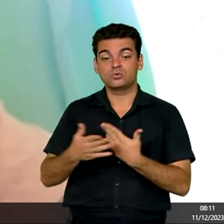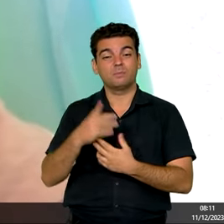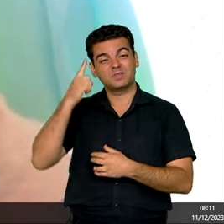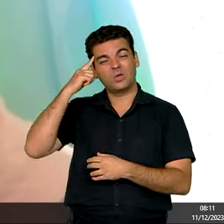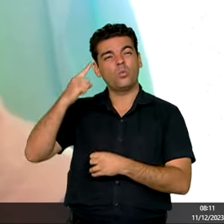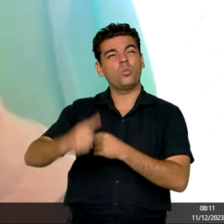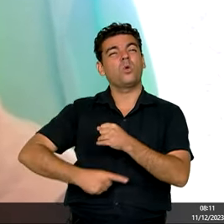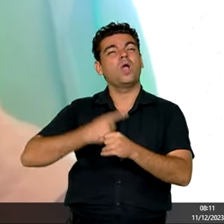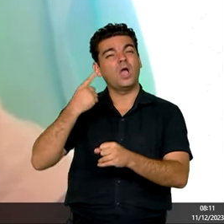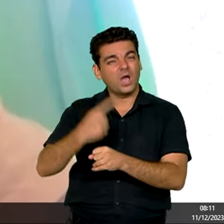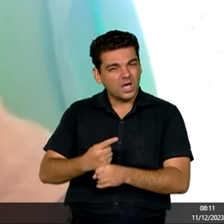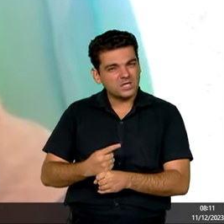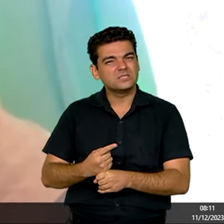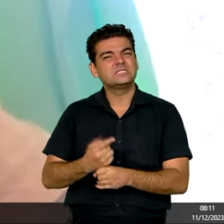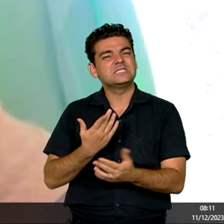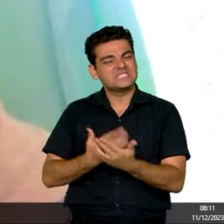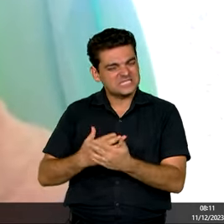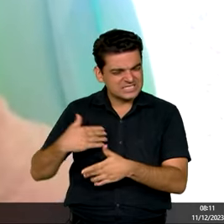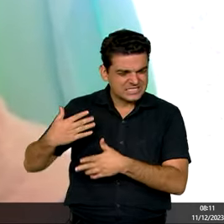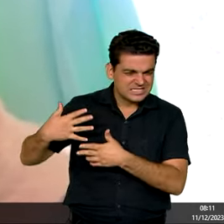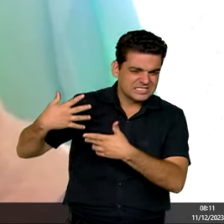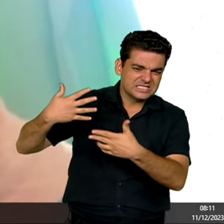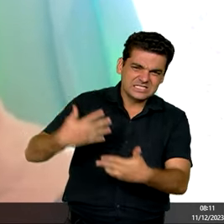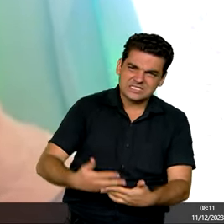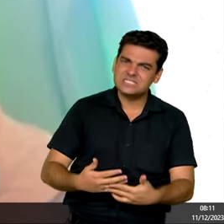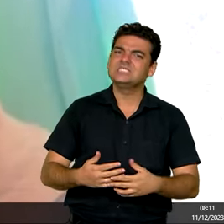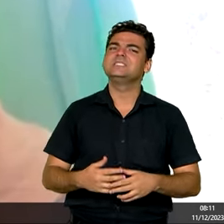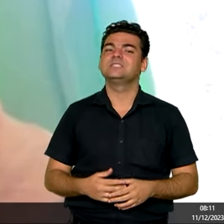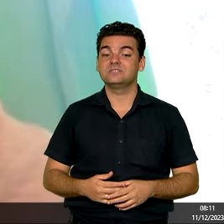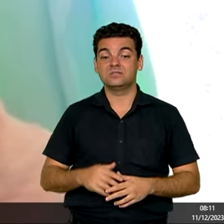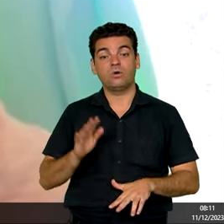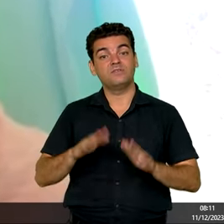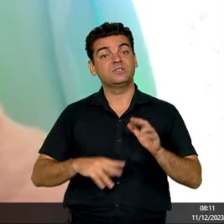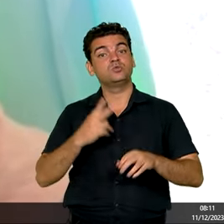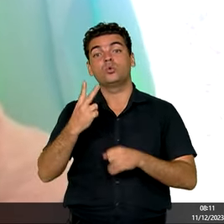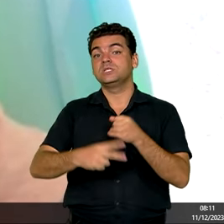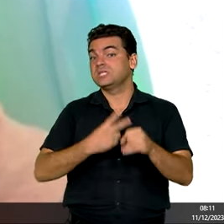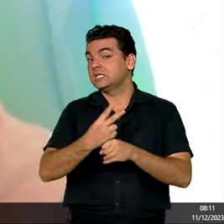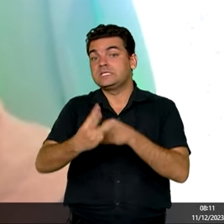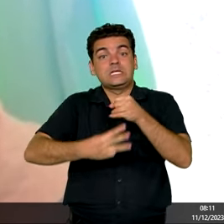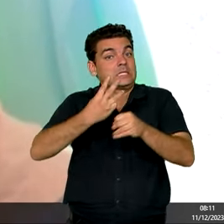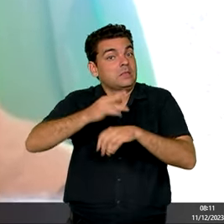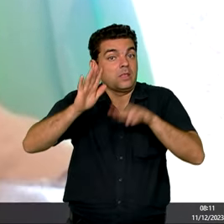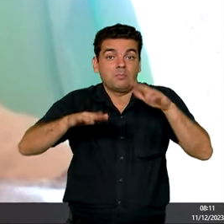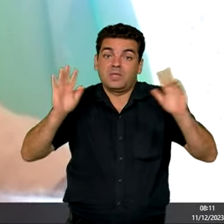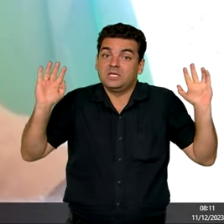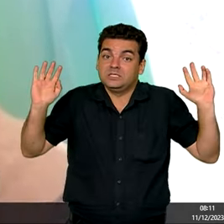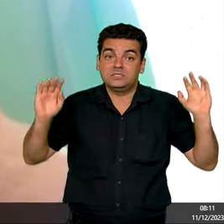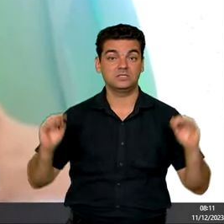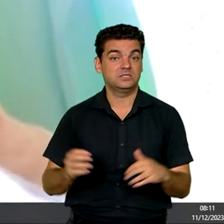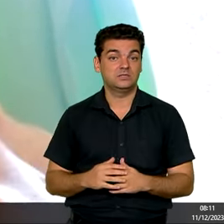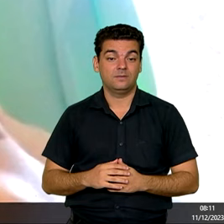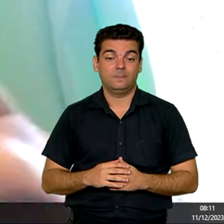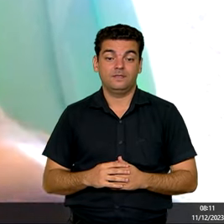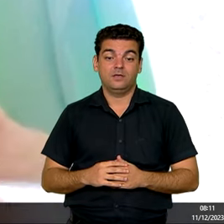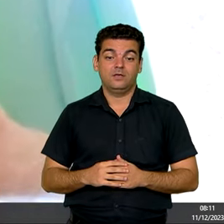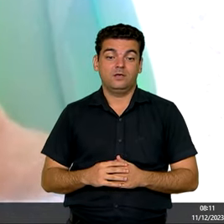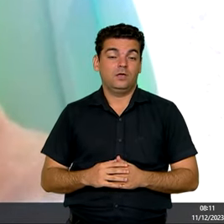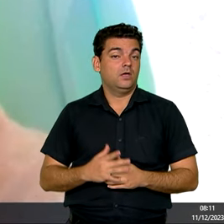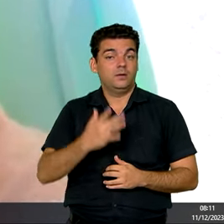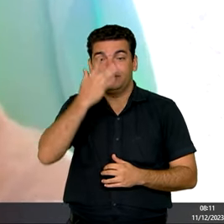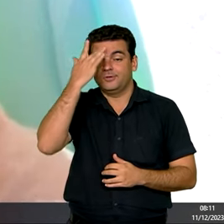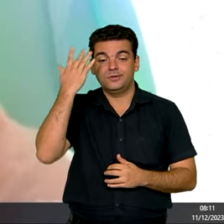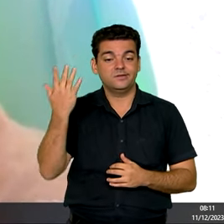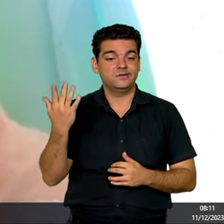durante, no mínimo, um ano inteiro, ou, às vezes, mais de um ano, né, nos cursos de nota de corte maior, a pessoa pode